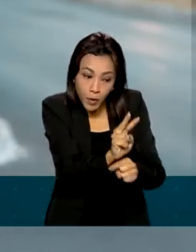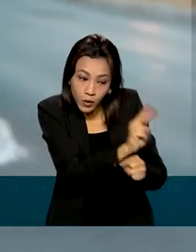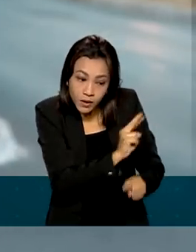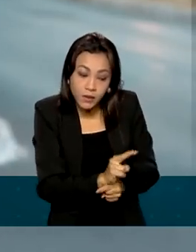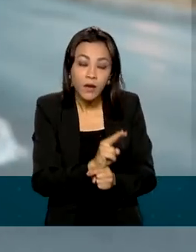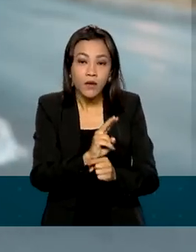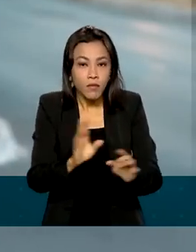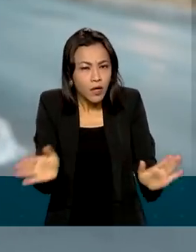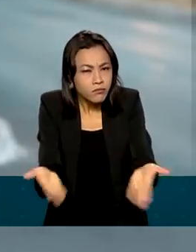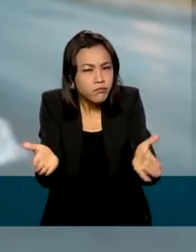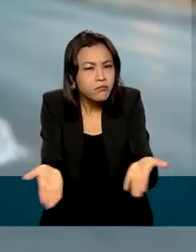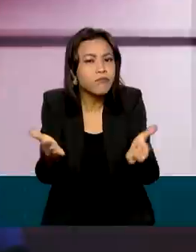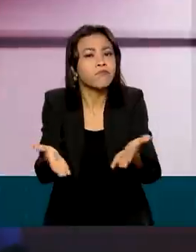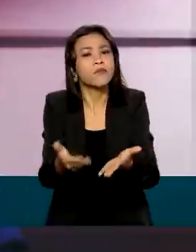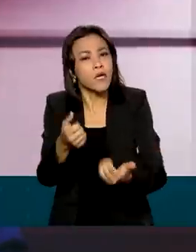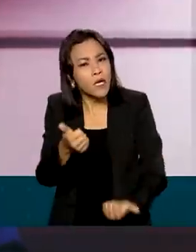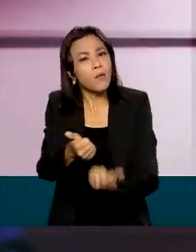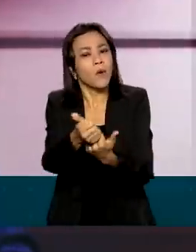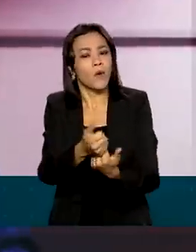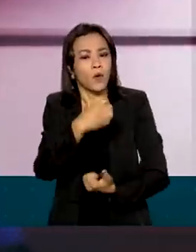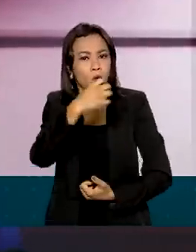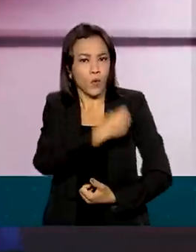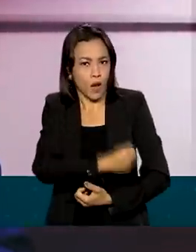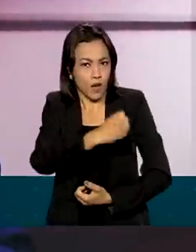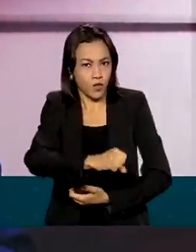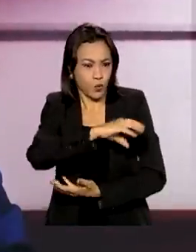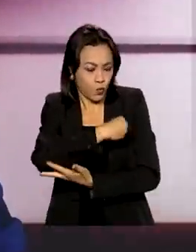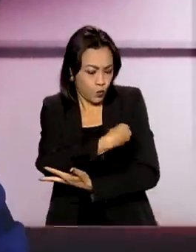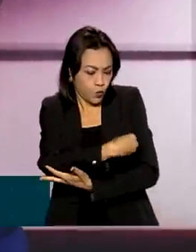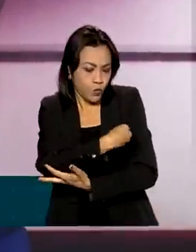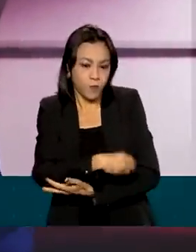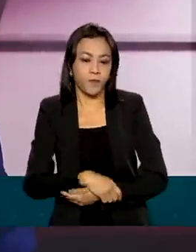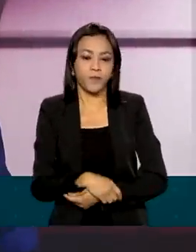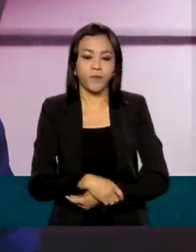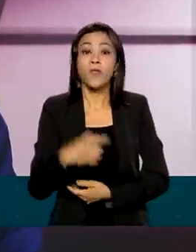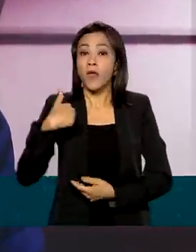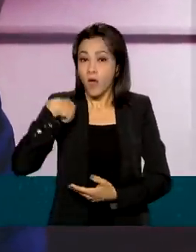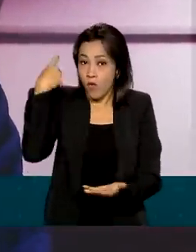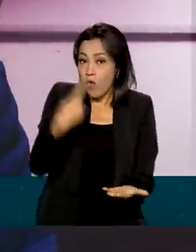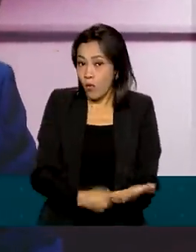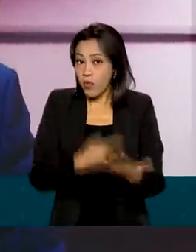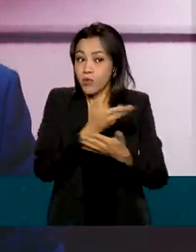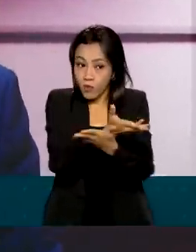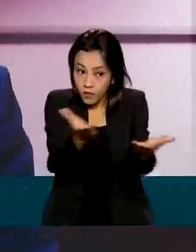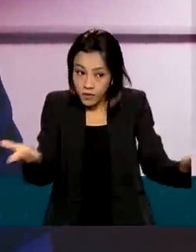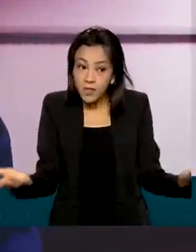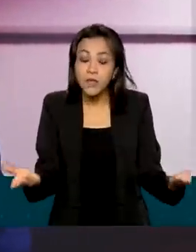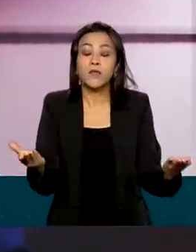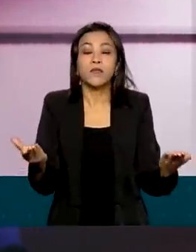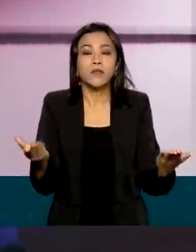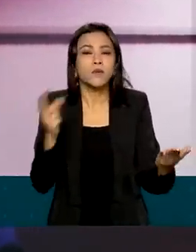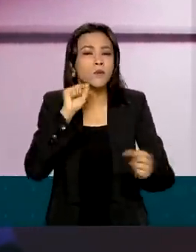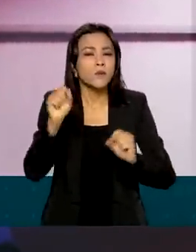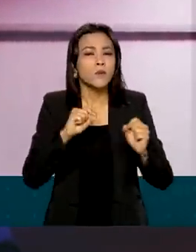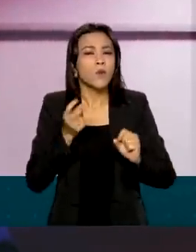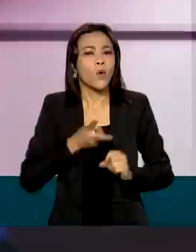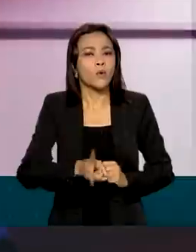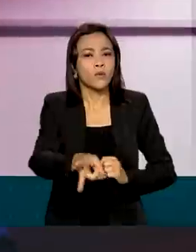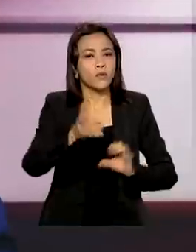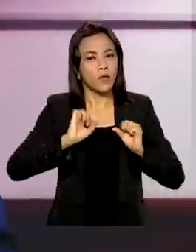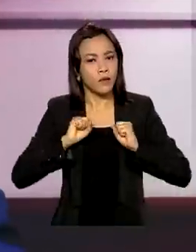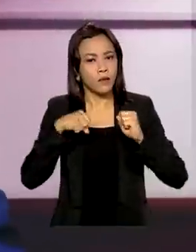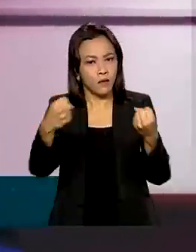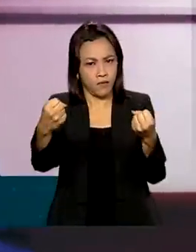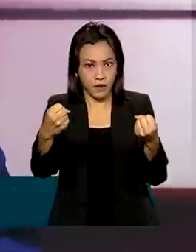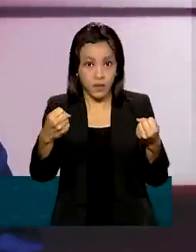apoio ao aleitamento materno. Assumo o compromisso com vocês de continuar defendendo de maneira